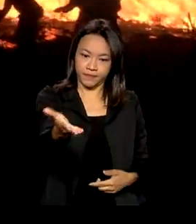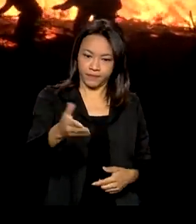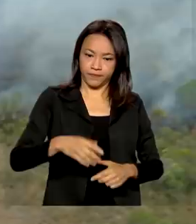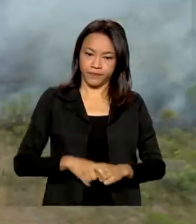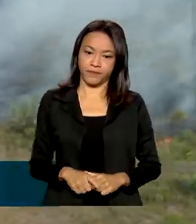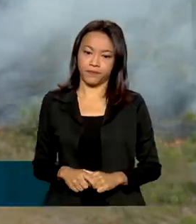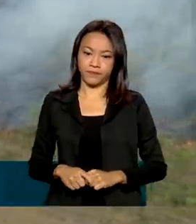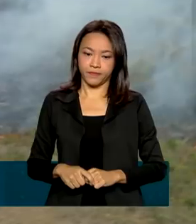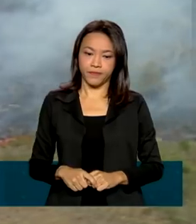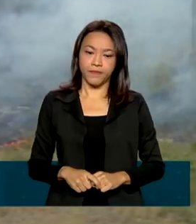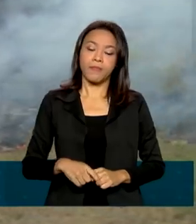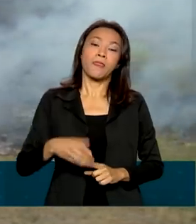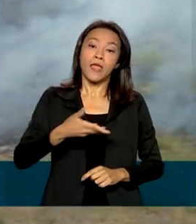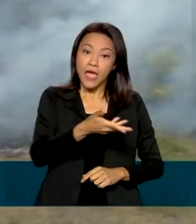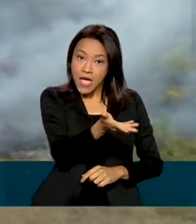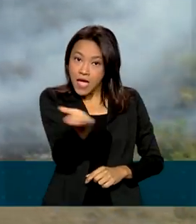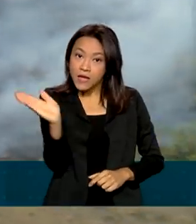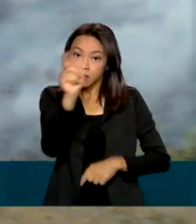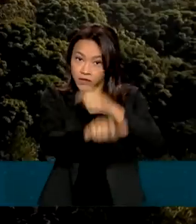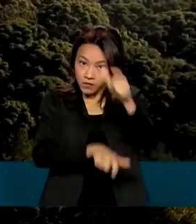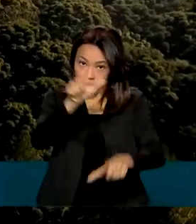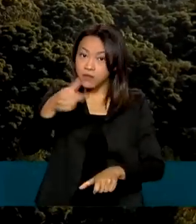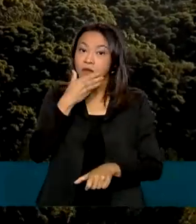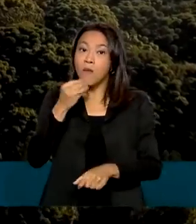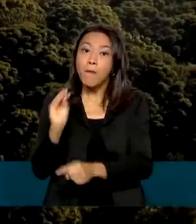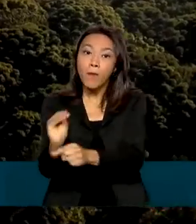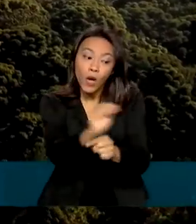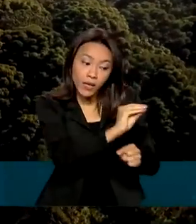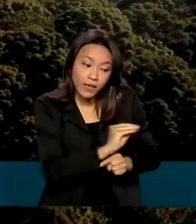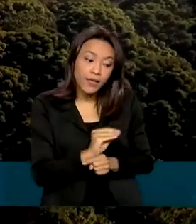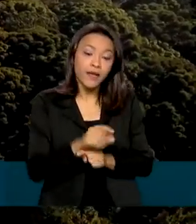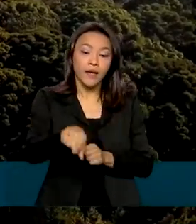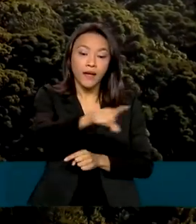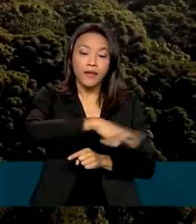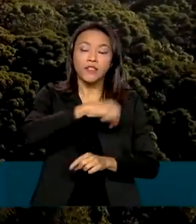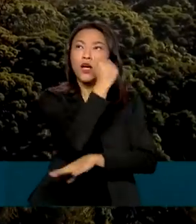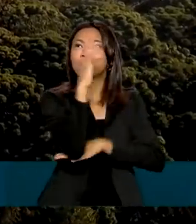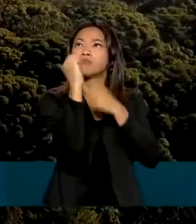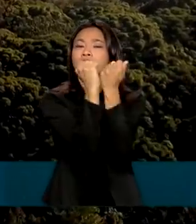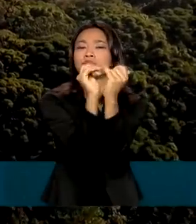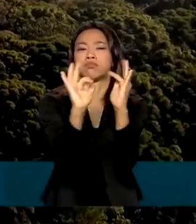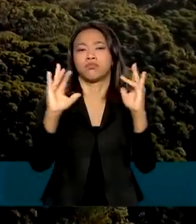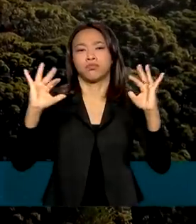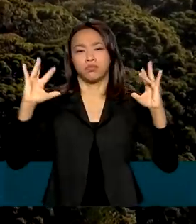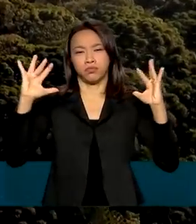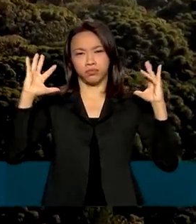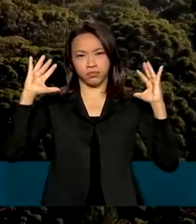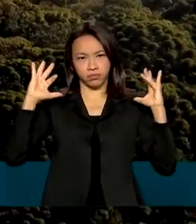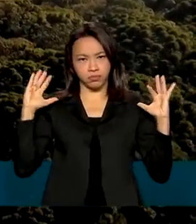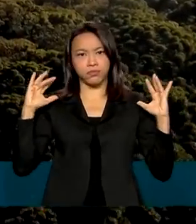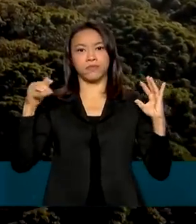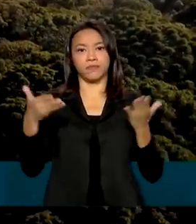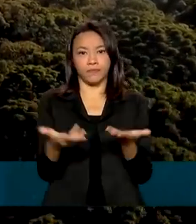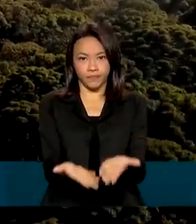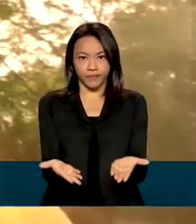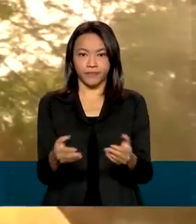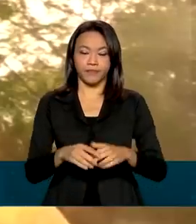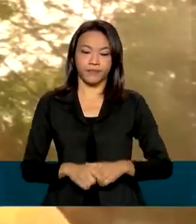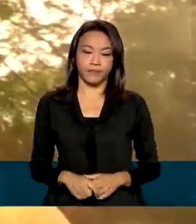São os protetores de florestas, unidades de conservação e áreas de interesse ambiental.